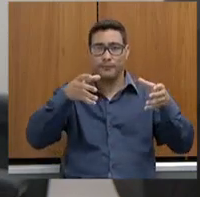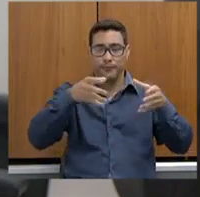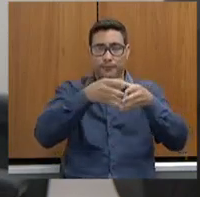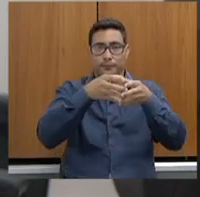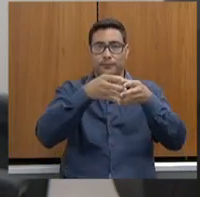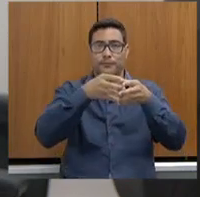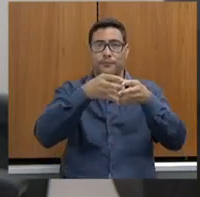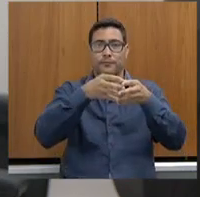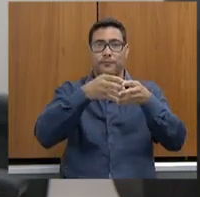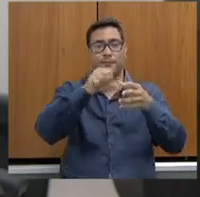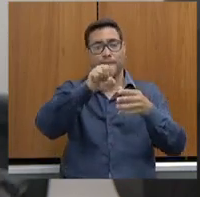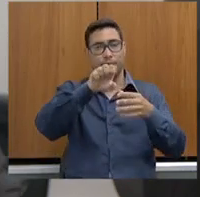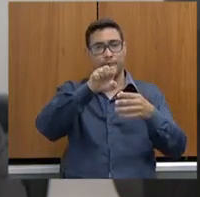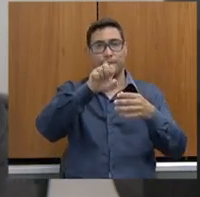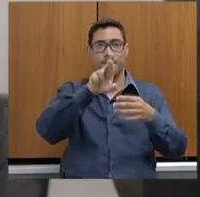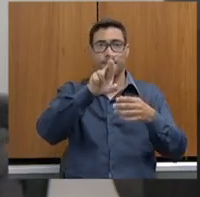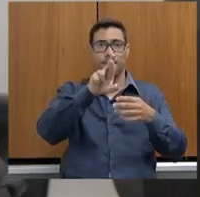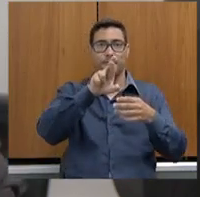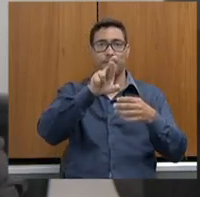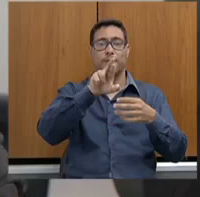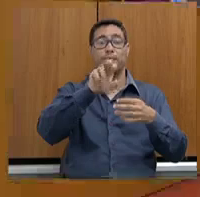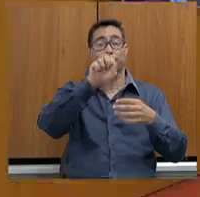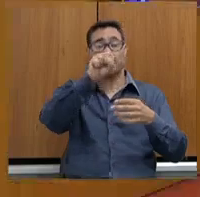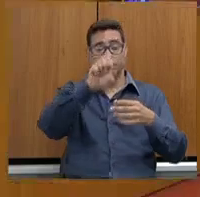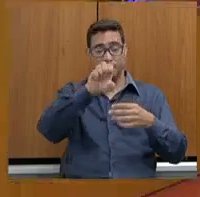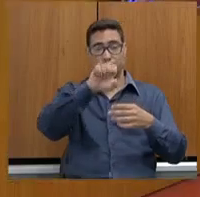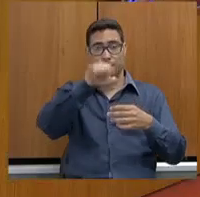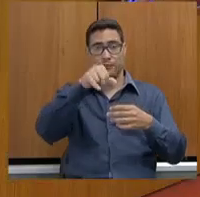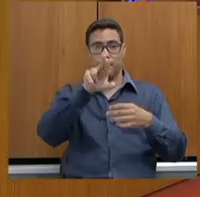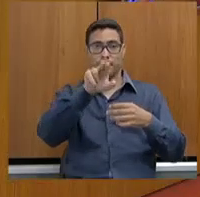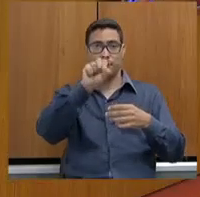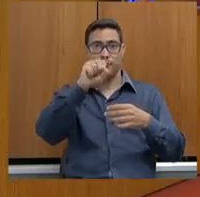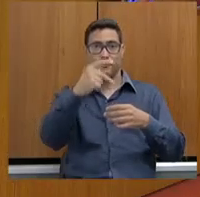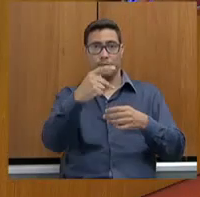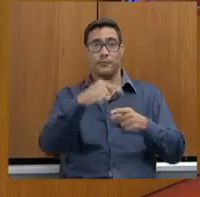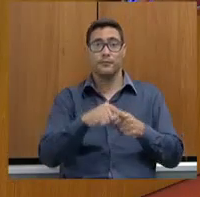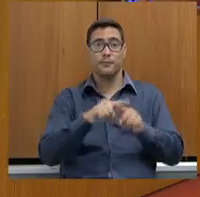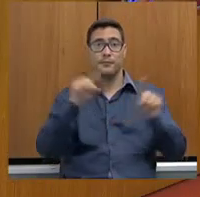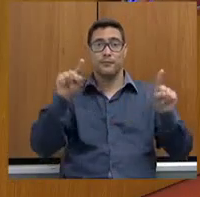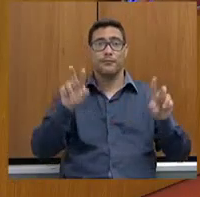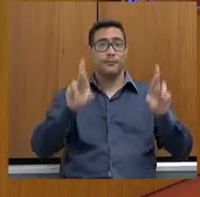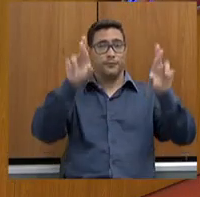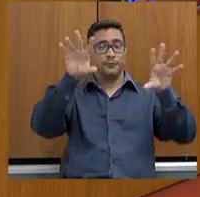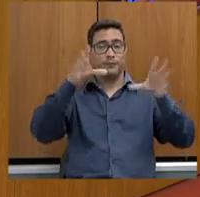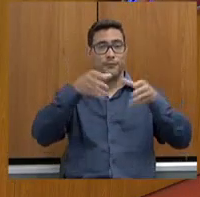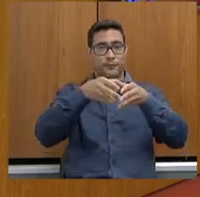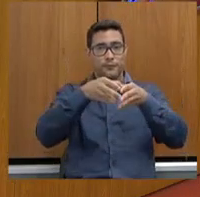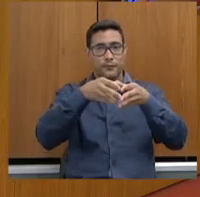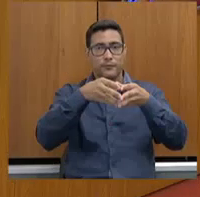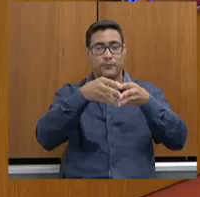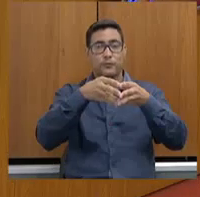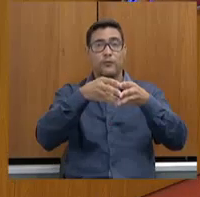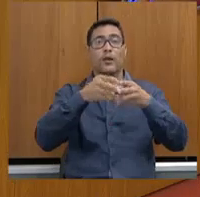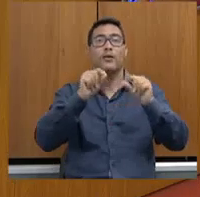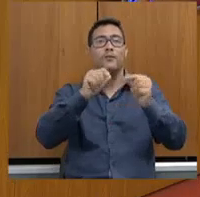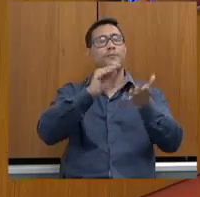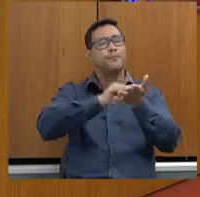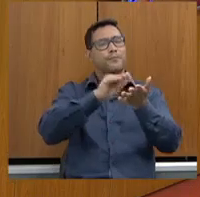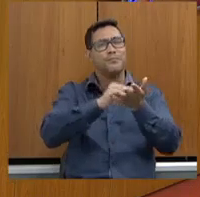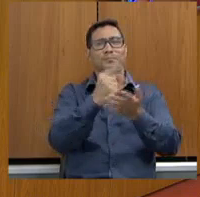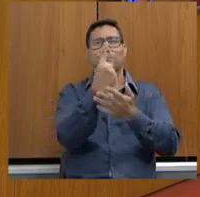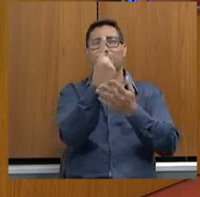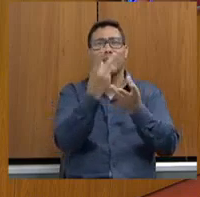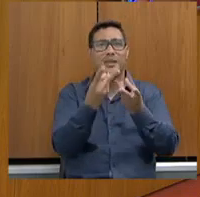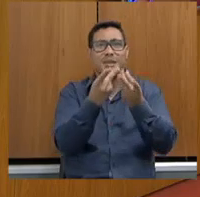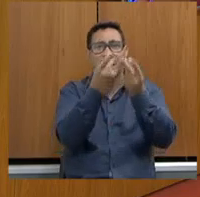Sejuspe. Pode ficar tranquilo, deputado, que a gente vai ver o mais rápido possível. E com relação à comissão, basicamente, só falta um detalhe para que ela